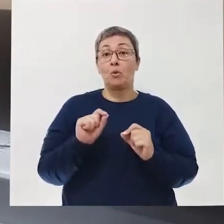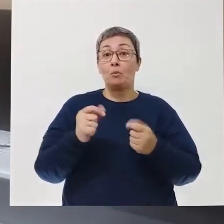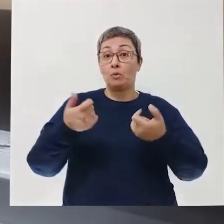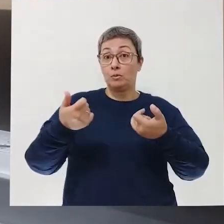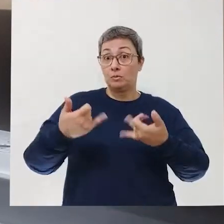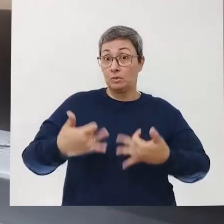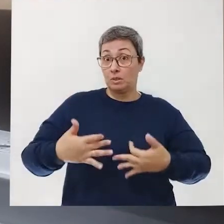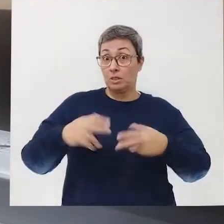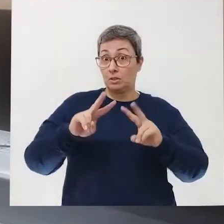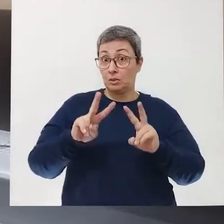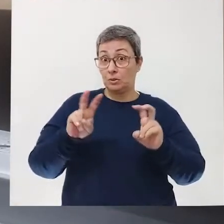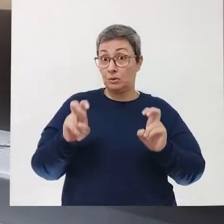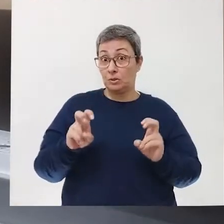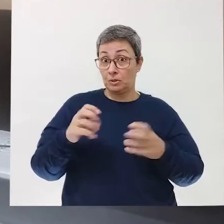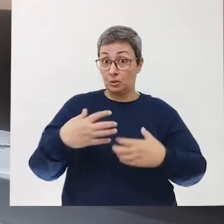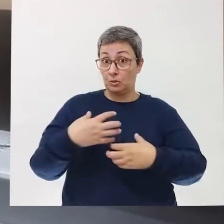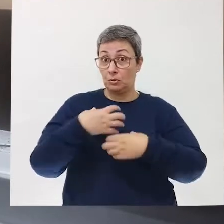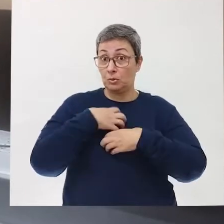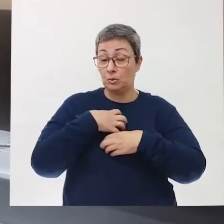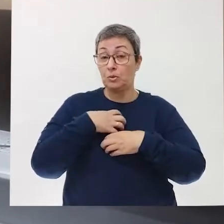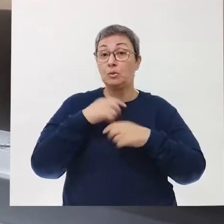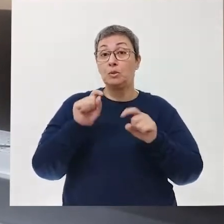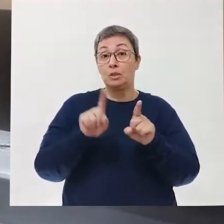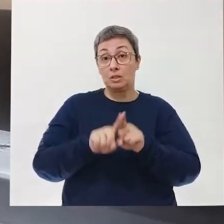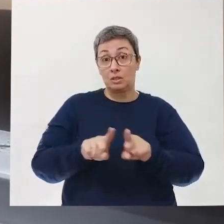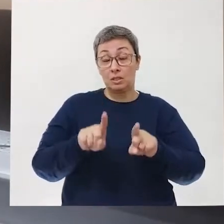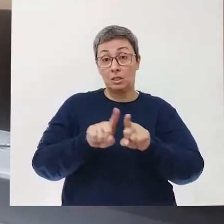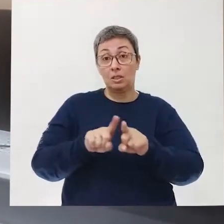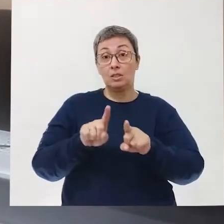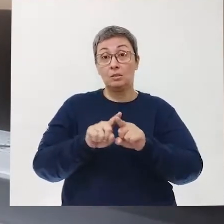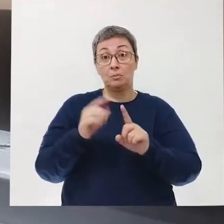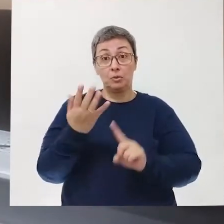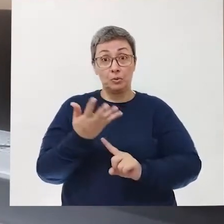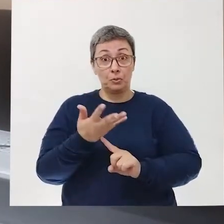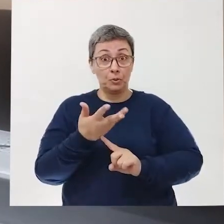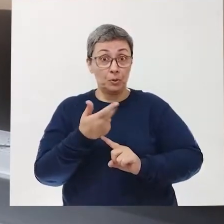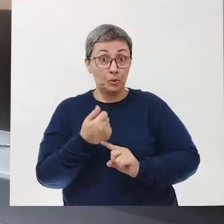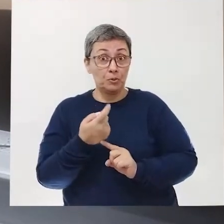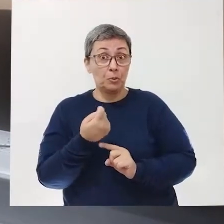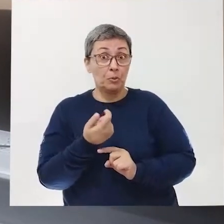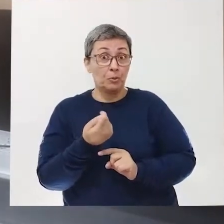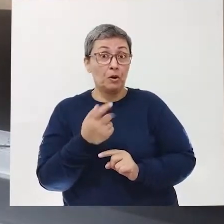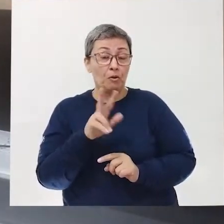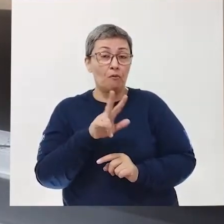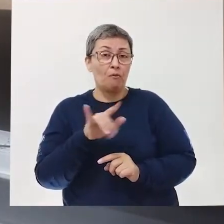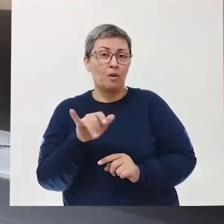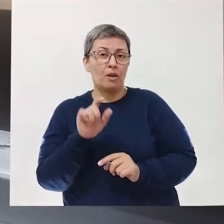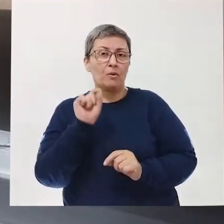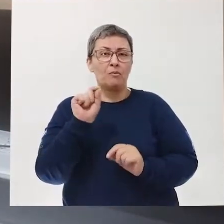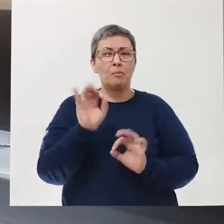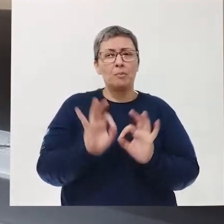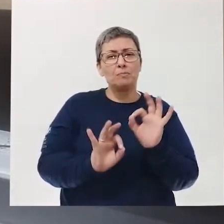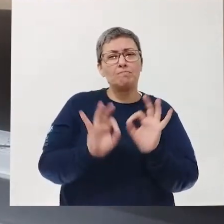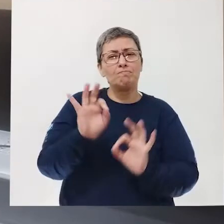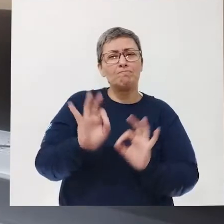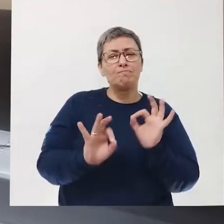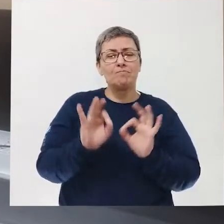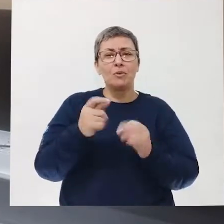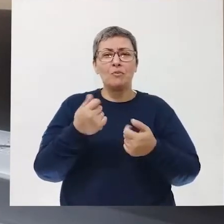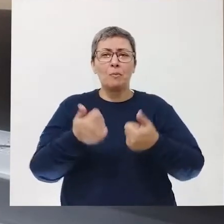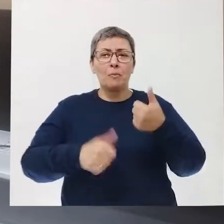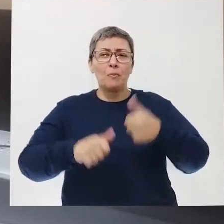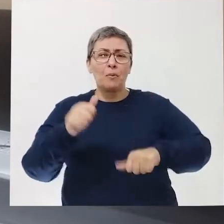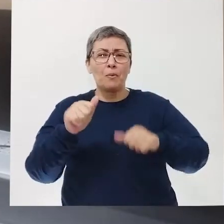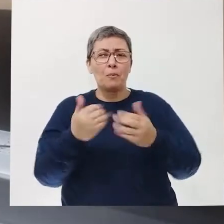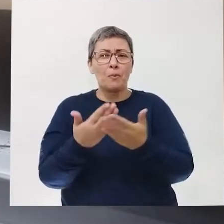estamos falando de sentimentos e também falando de arte um pouco, vamos analisar, vamos fazer